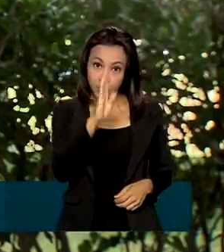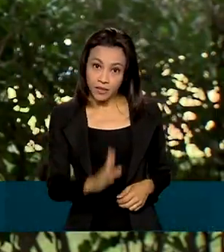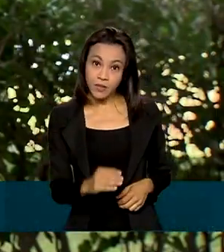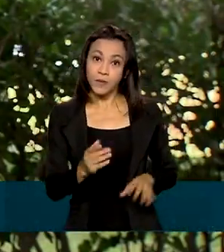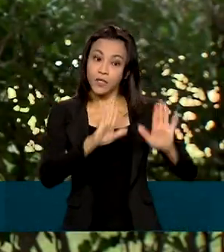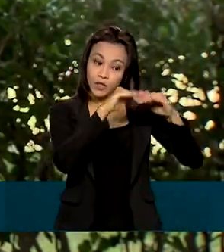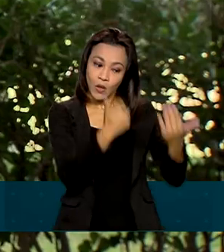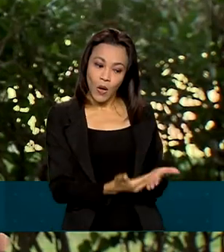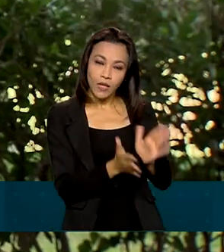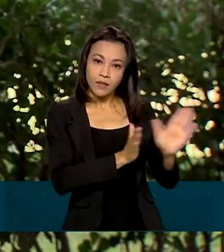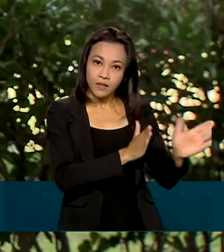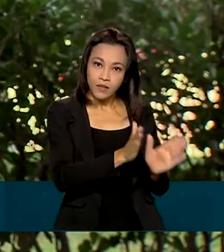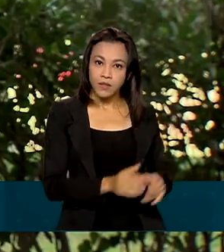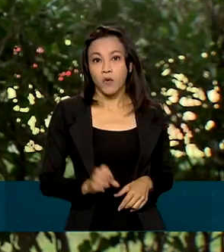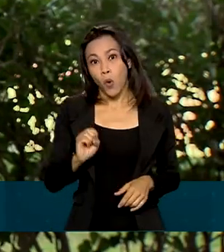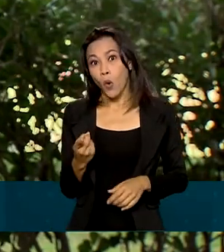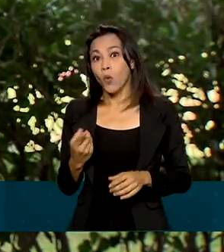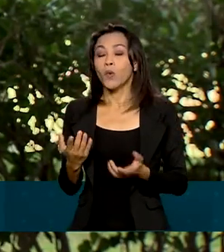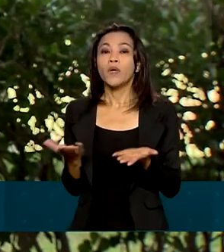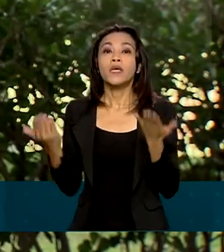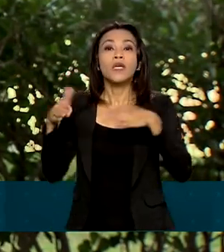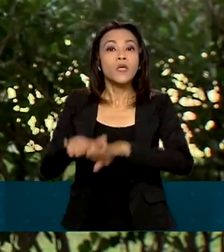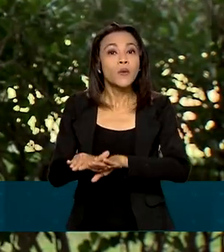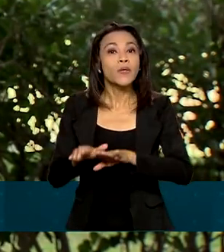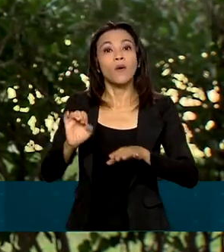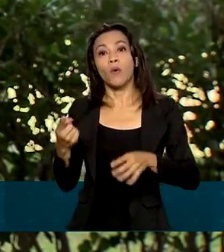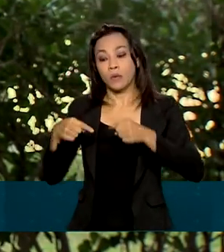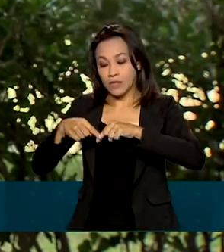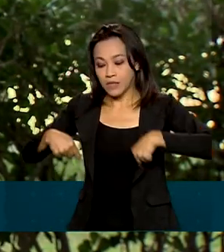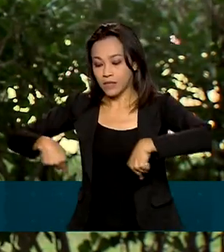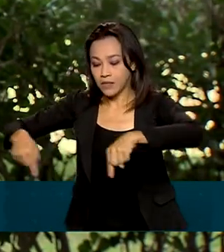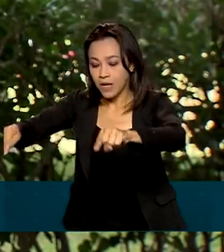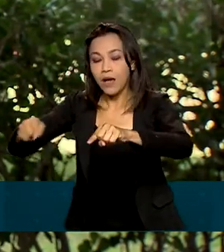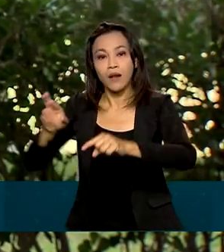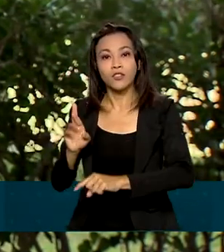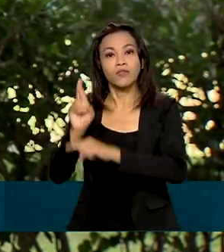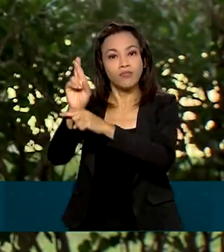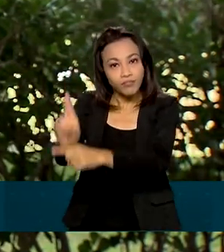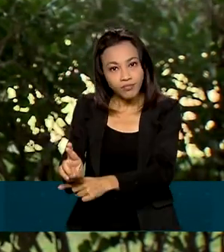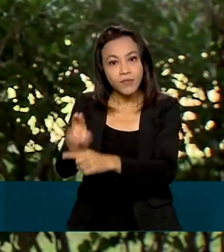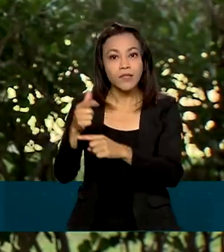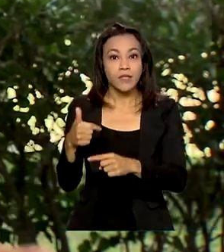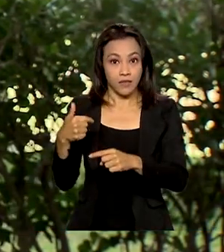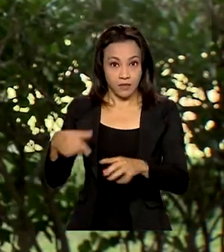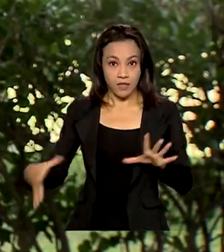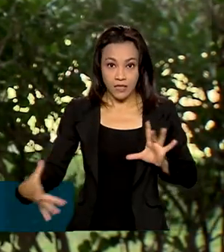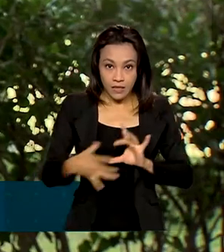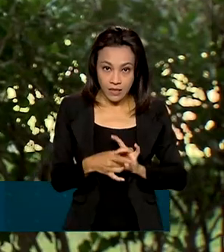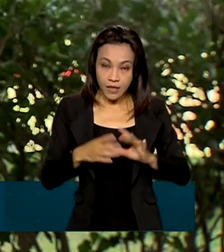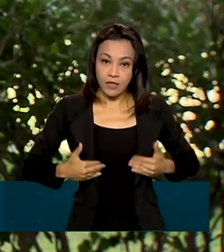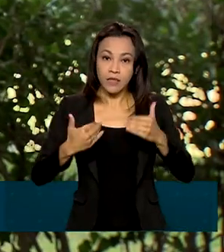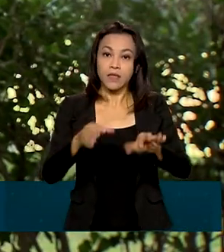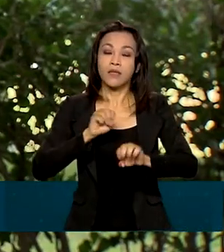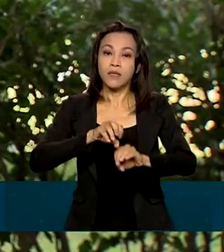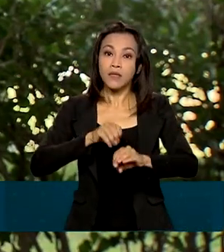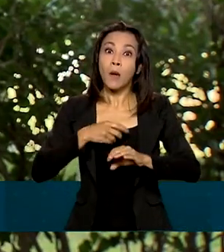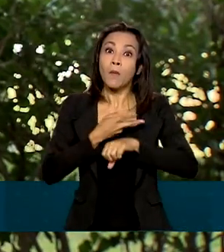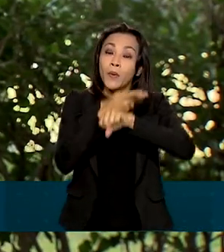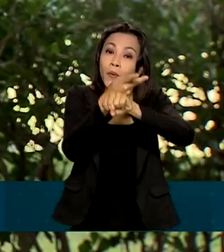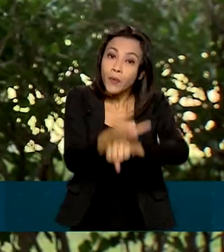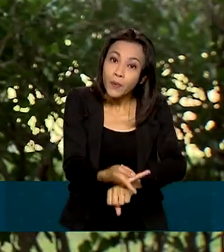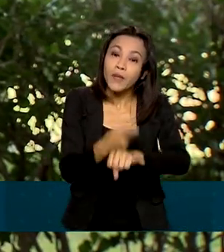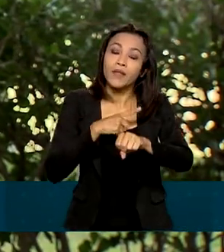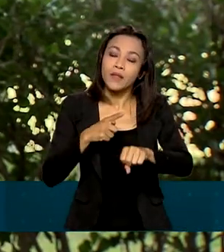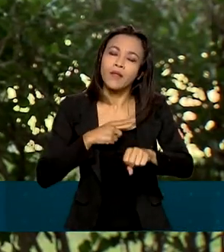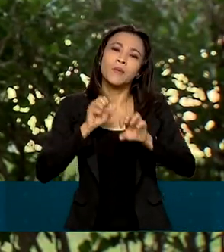Escola Acessível, o Incluir e o Sala de Recursos do Ministério da Educação buscam promover um ensino inclusivo por